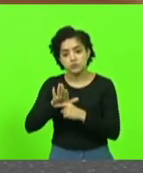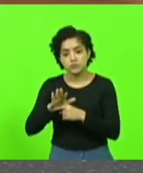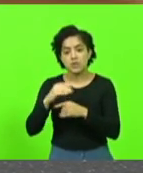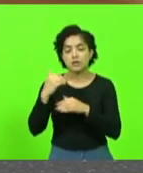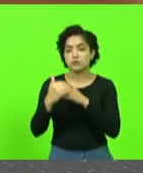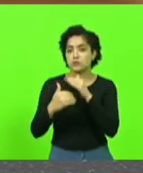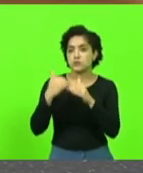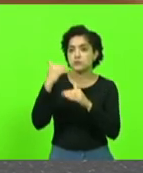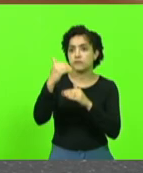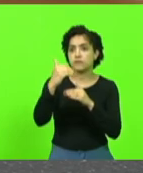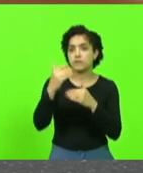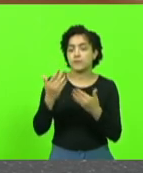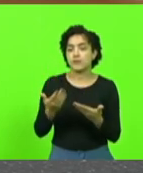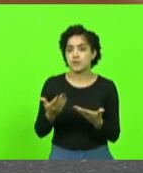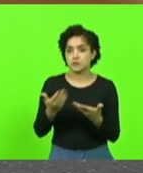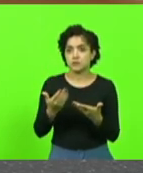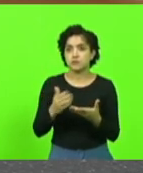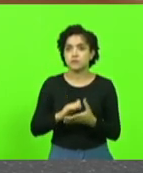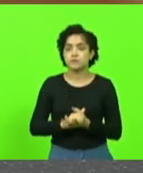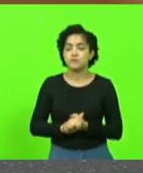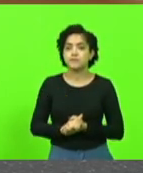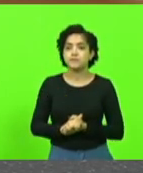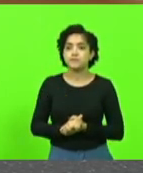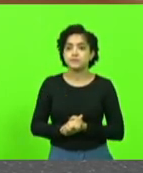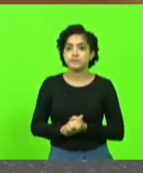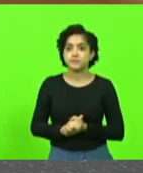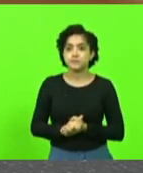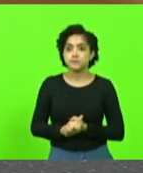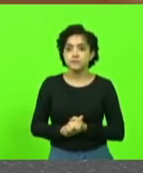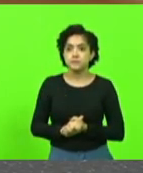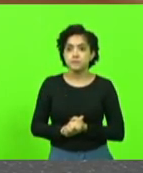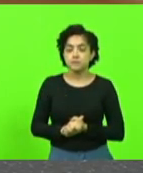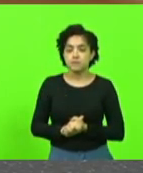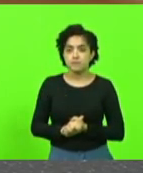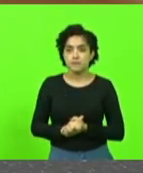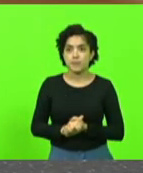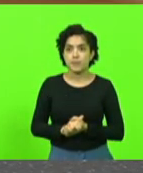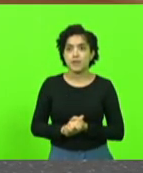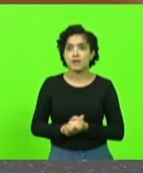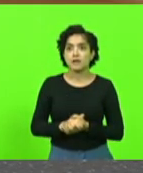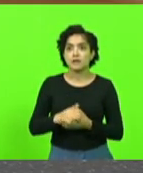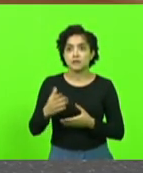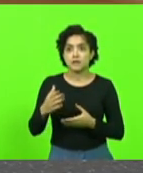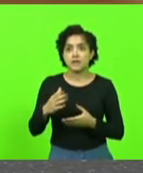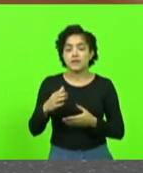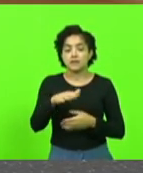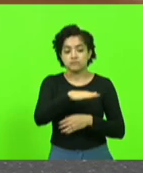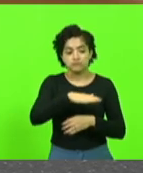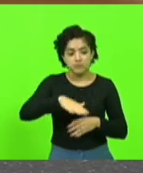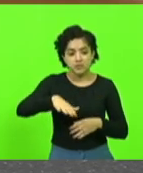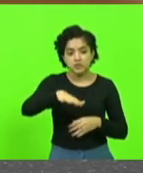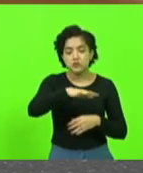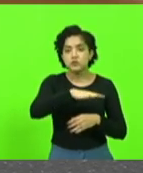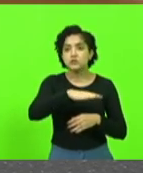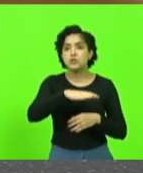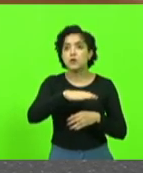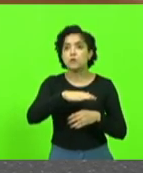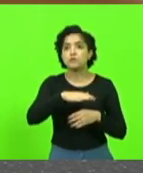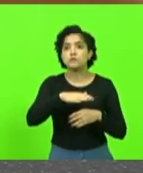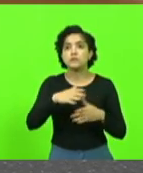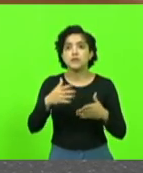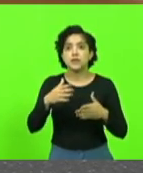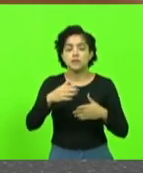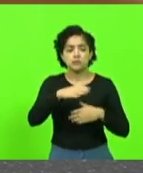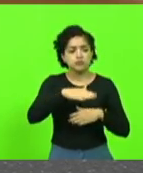o desenvolvimento de toda a nossa região, chamada de região do contestado, que se estende por todo o